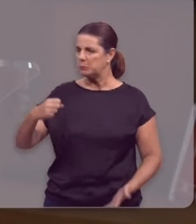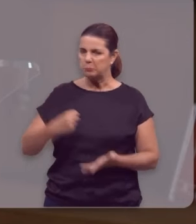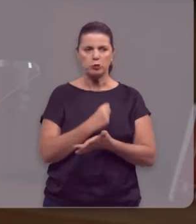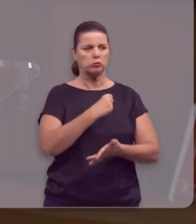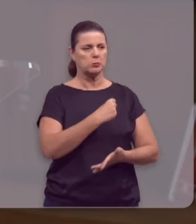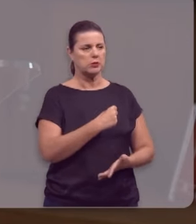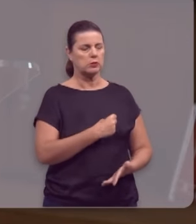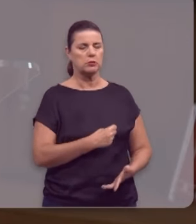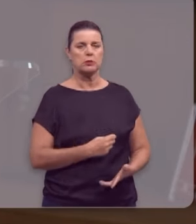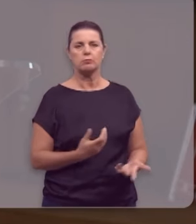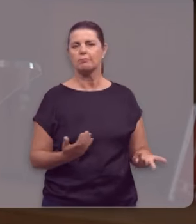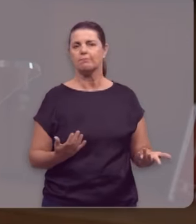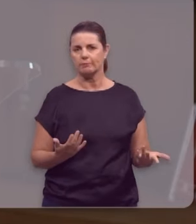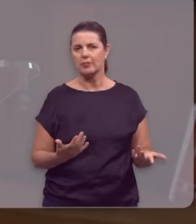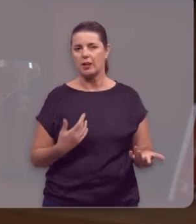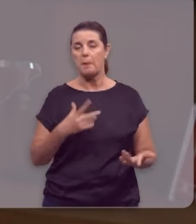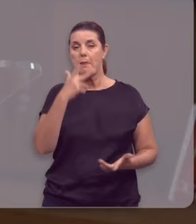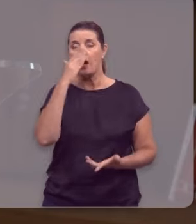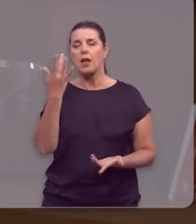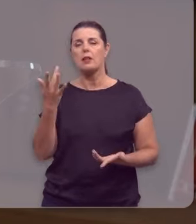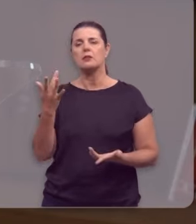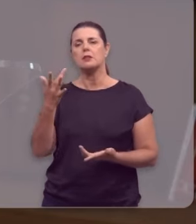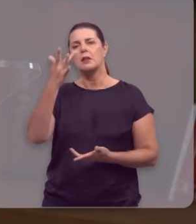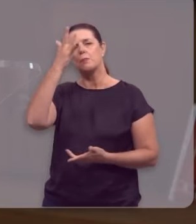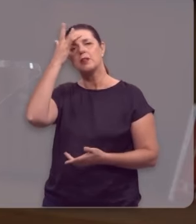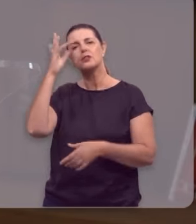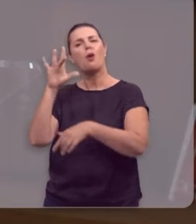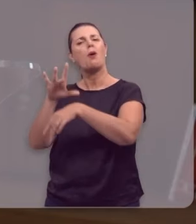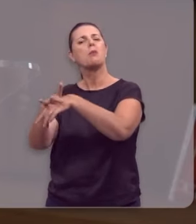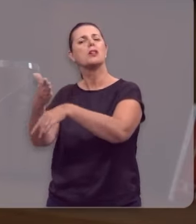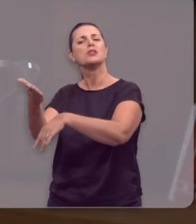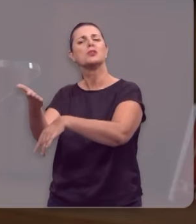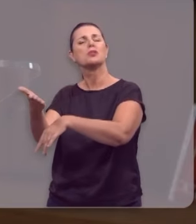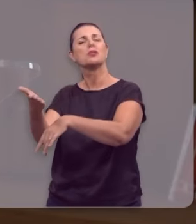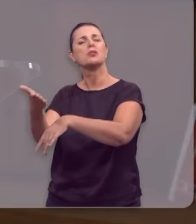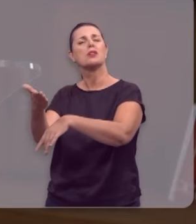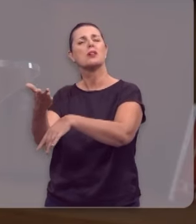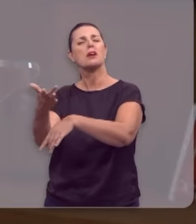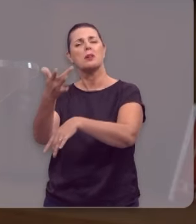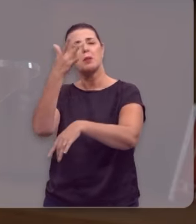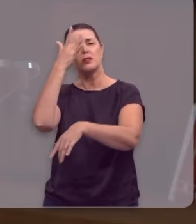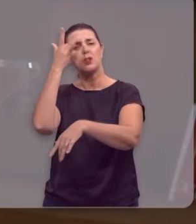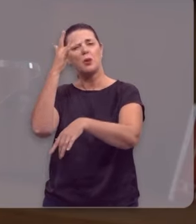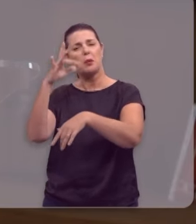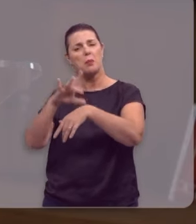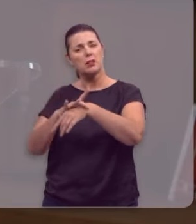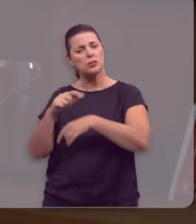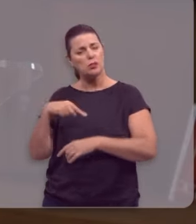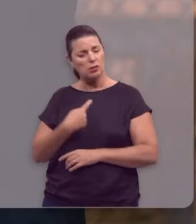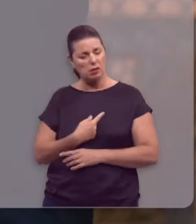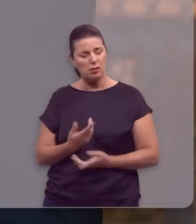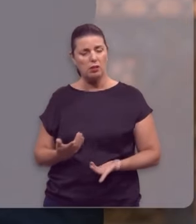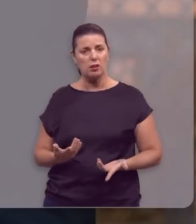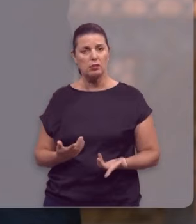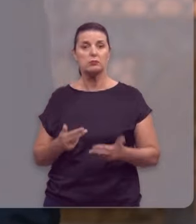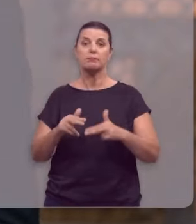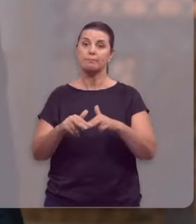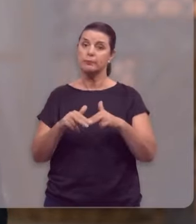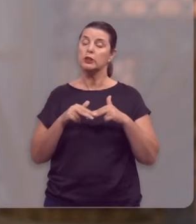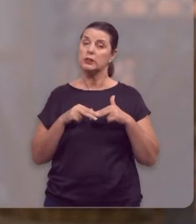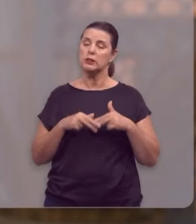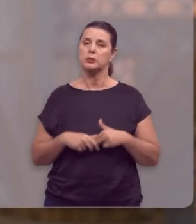E acabaremos machucando pessoas, e seremos machucados pelas pessoas. É por isso